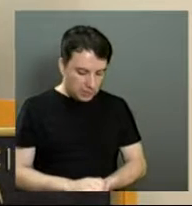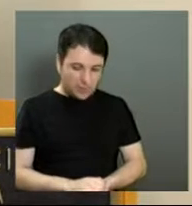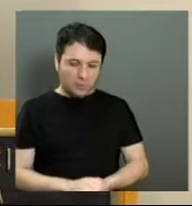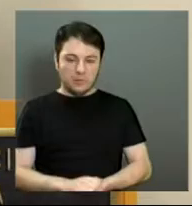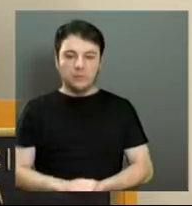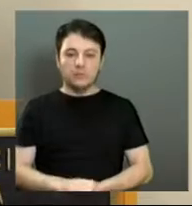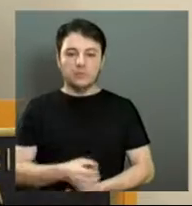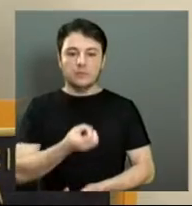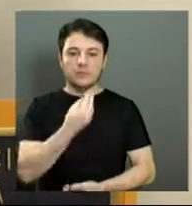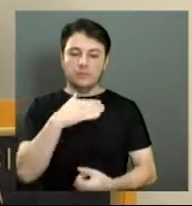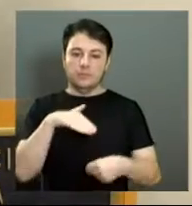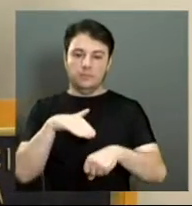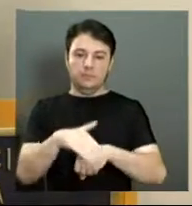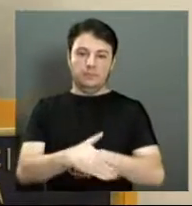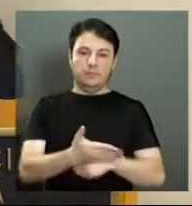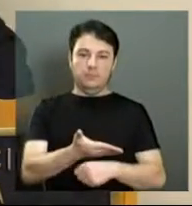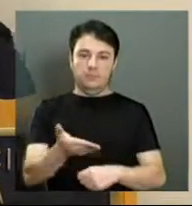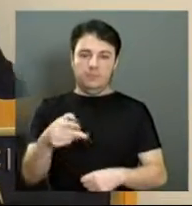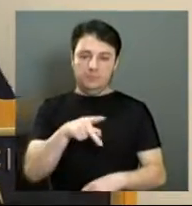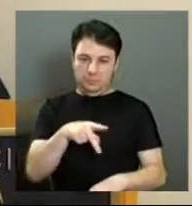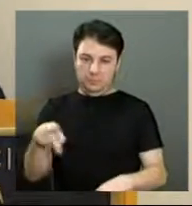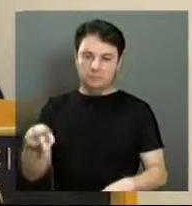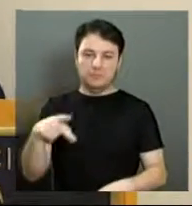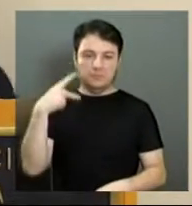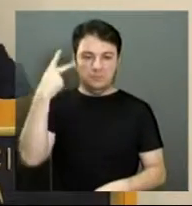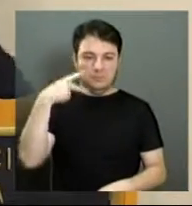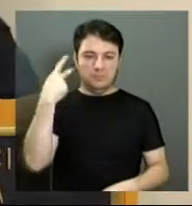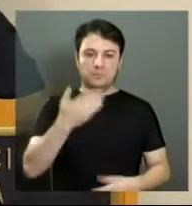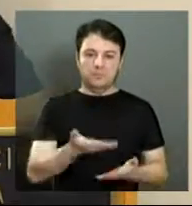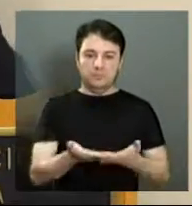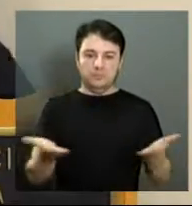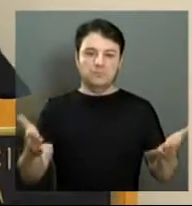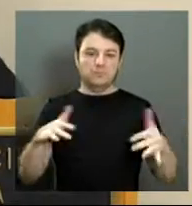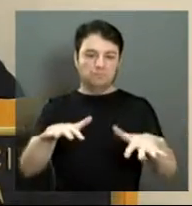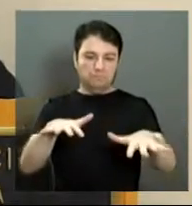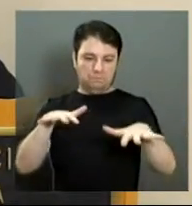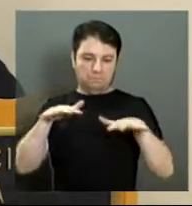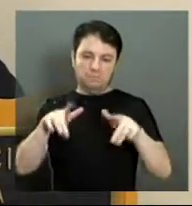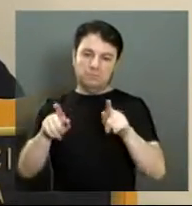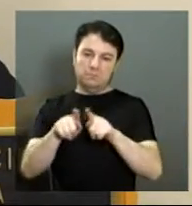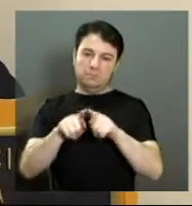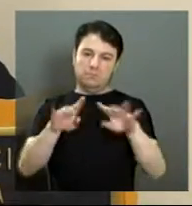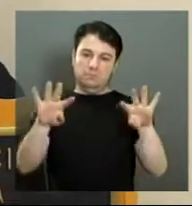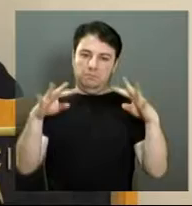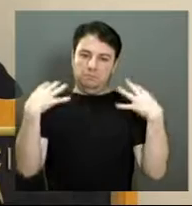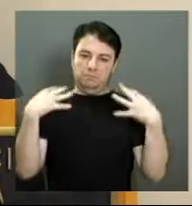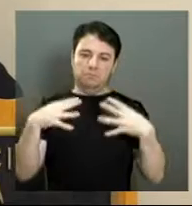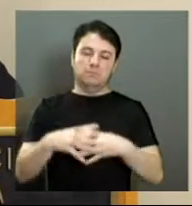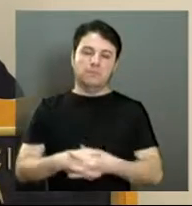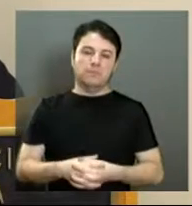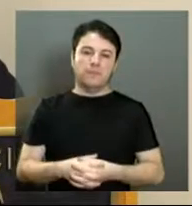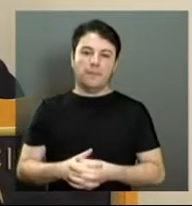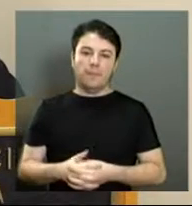Boa noite, presidente, nobres vereadores, todos os que nos acompanham aqui no plenário ou nos assistem pela transição.